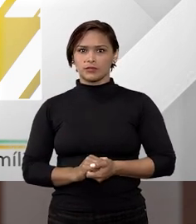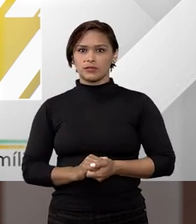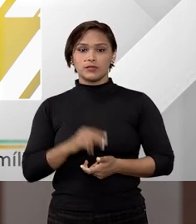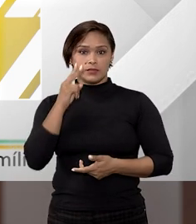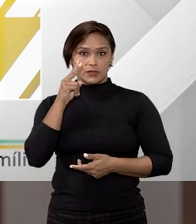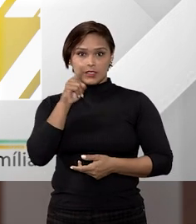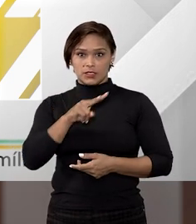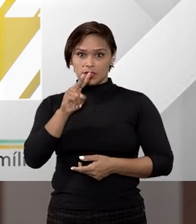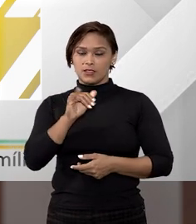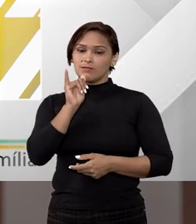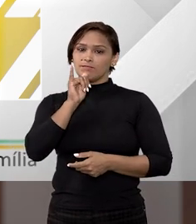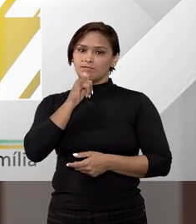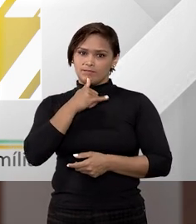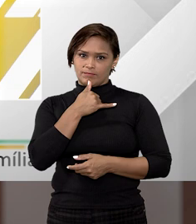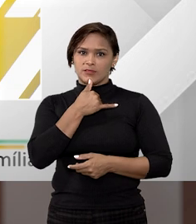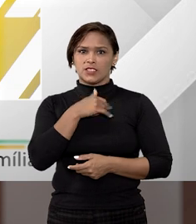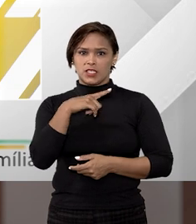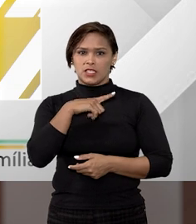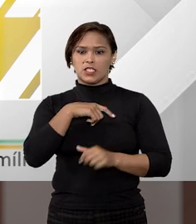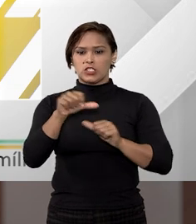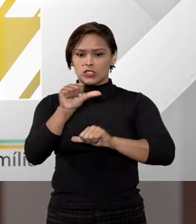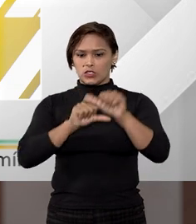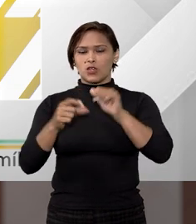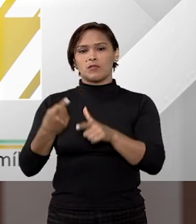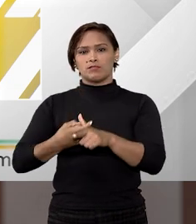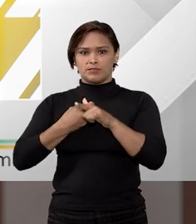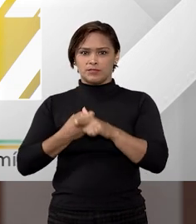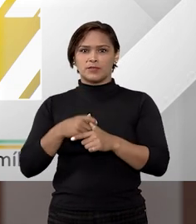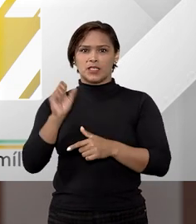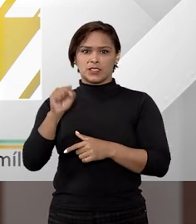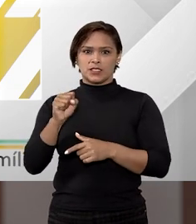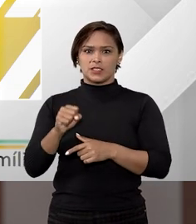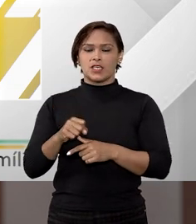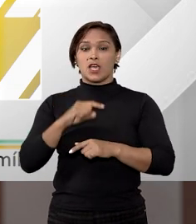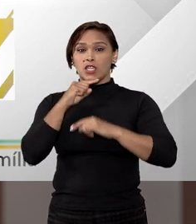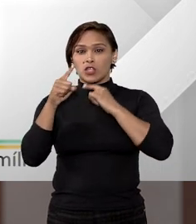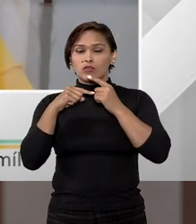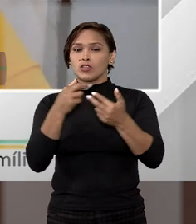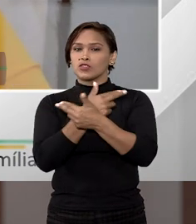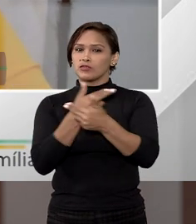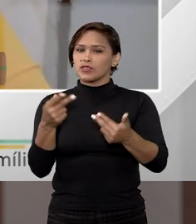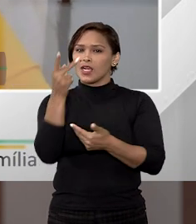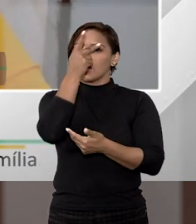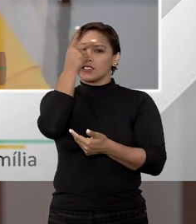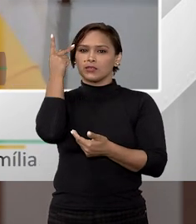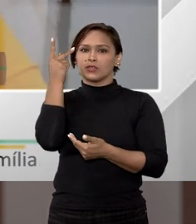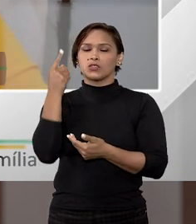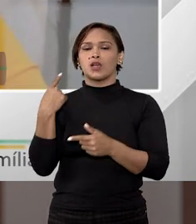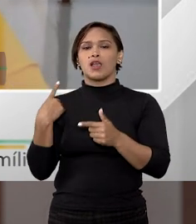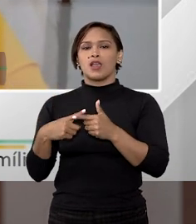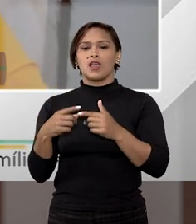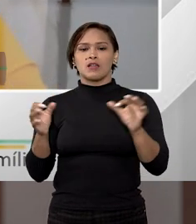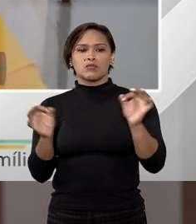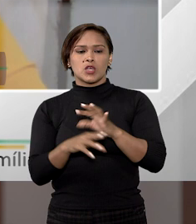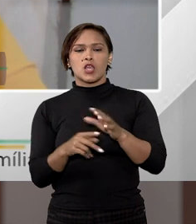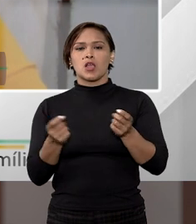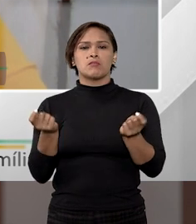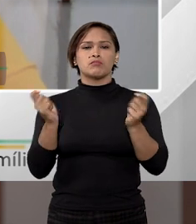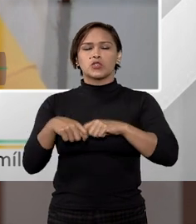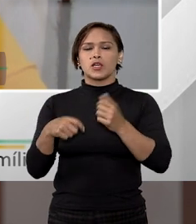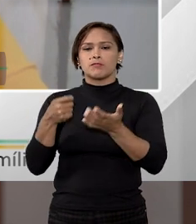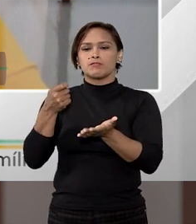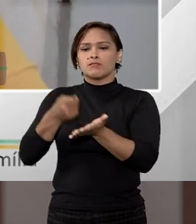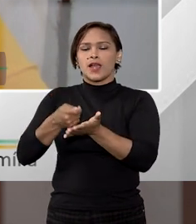Olha, Tiago, infelizmente ele torna-se penhorável sim. Isso é dúvida de muita gente, que acaba não tendo condições